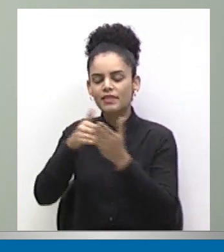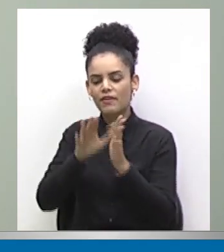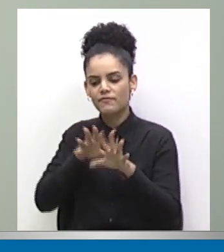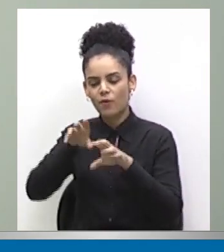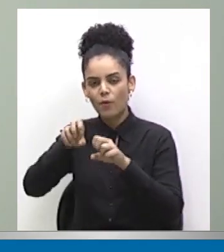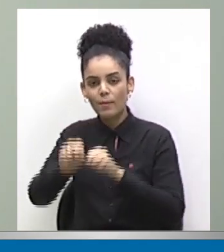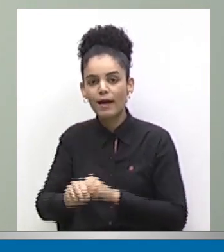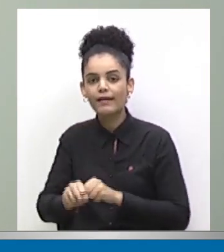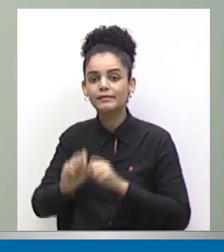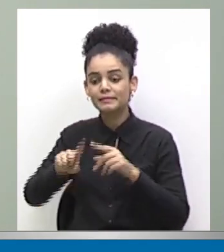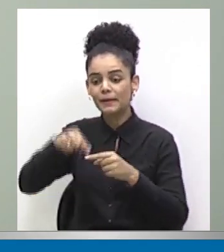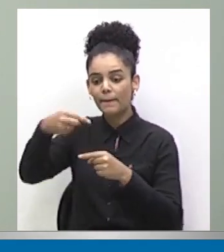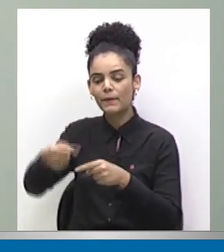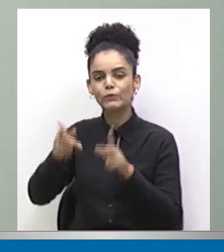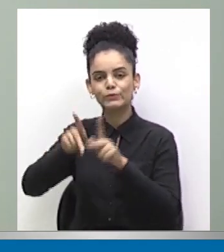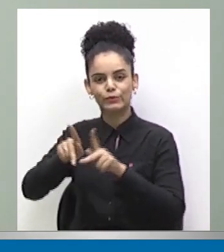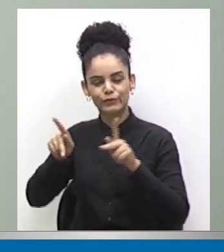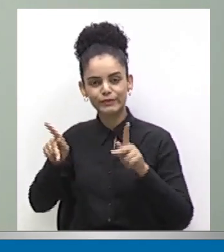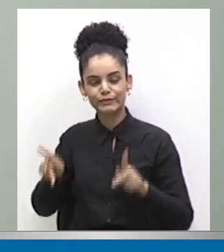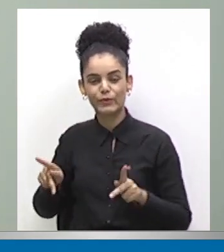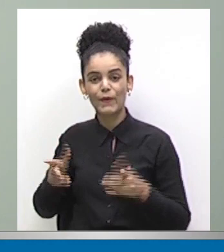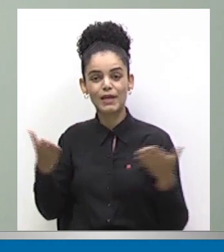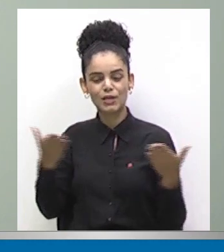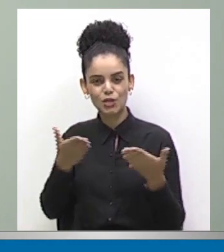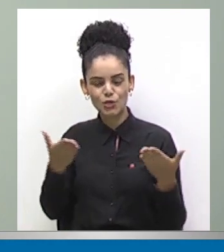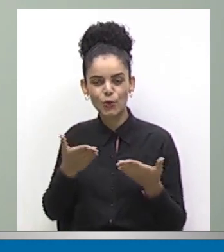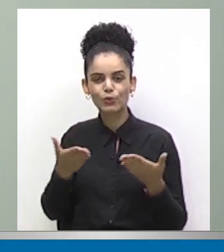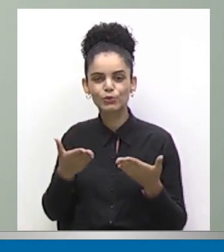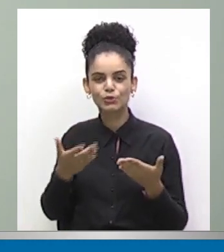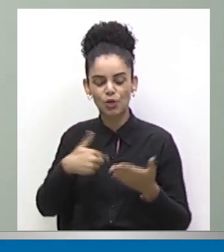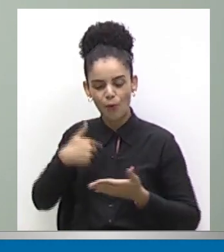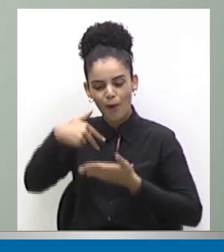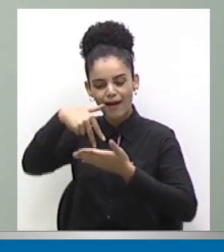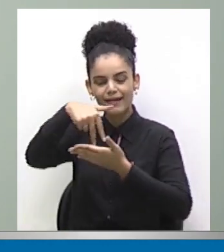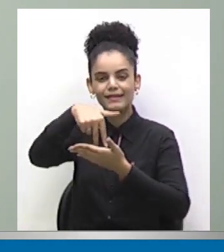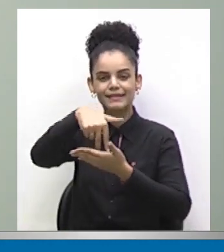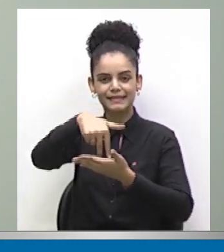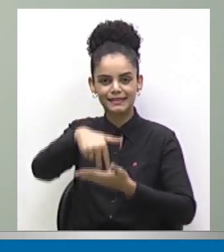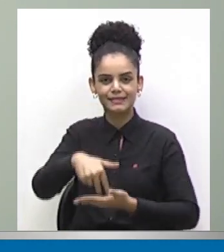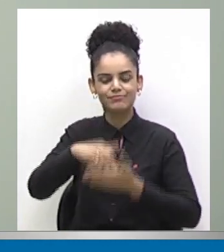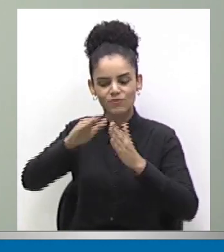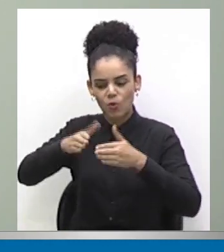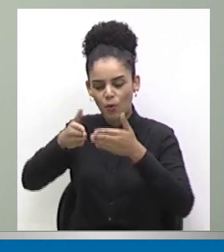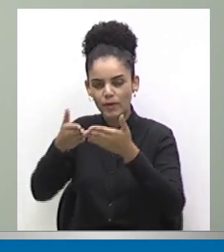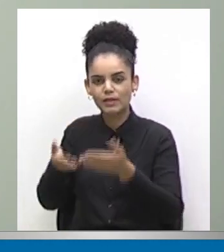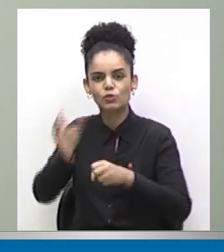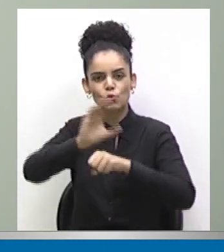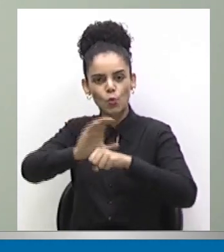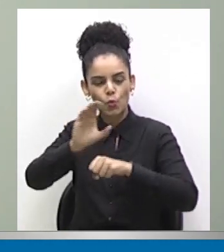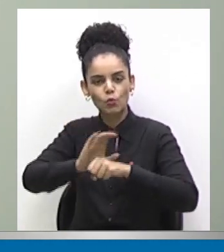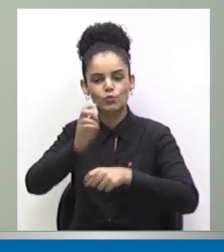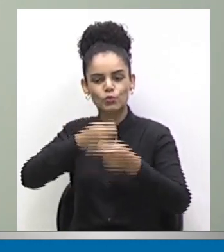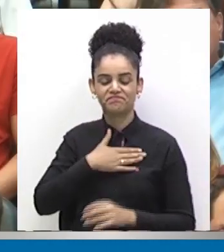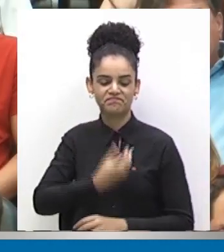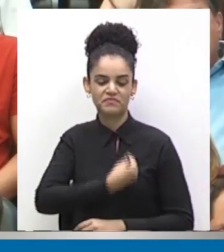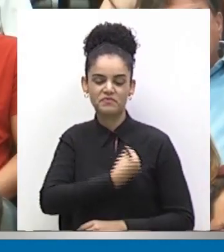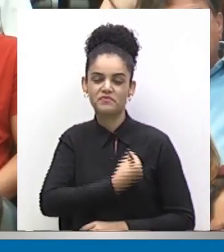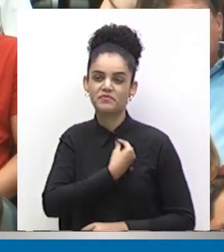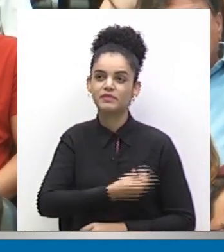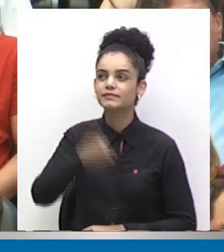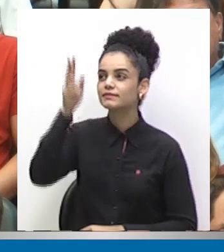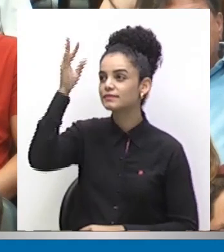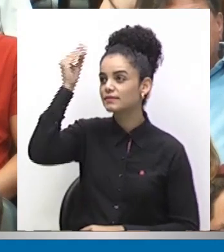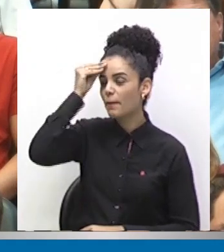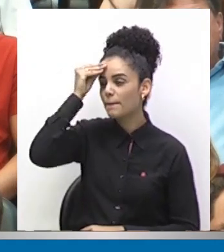permitir a vida de estar aqui hoje, fazendo essa justa e merecida homenagem a um curso tão importante como de administração da nossa querida Unimontes.